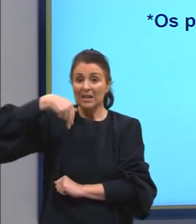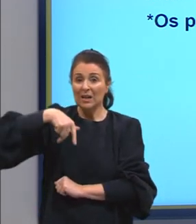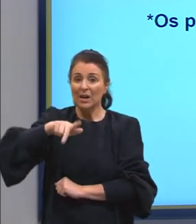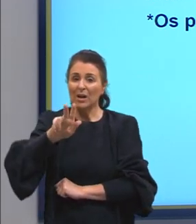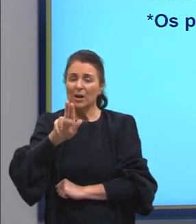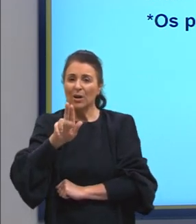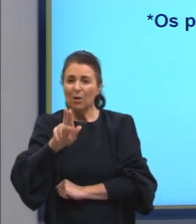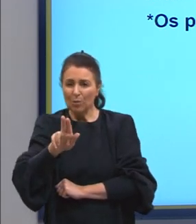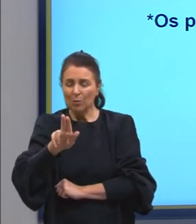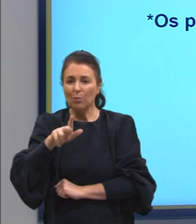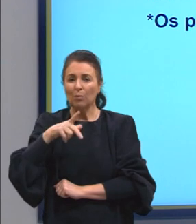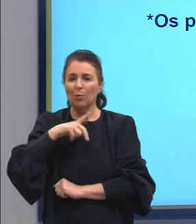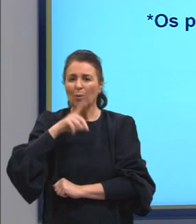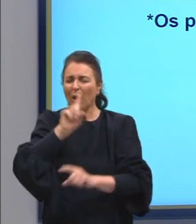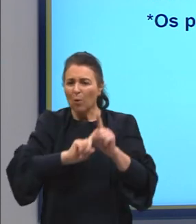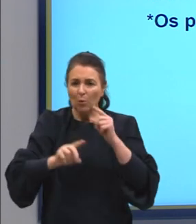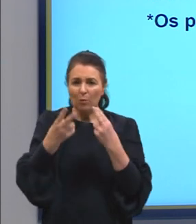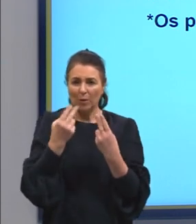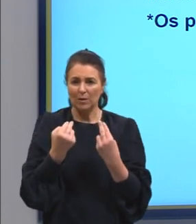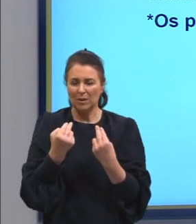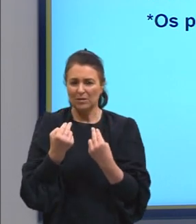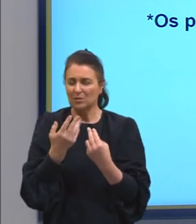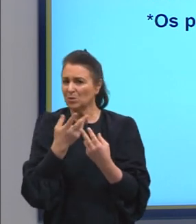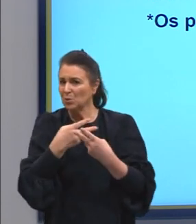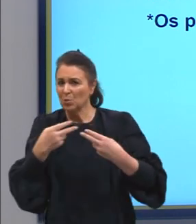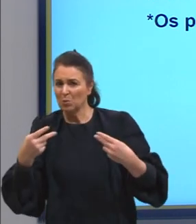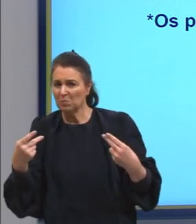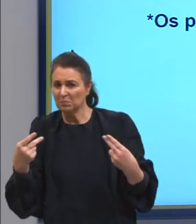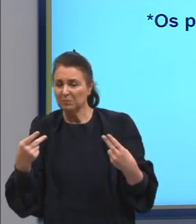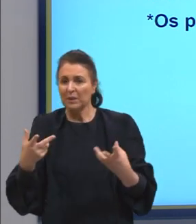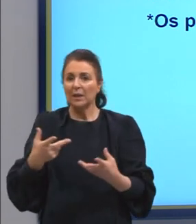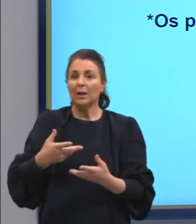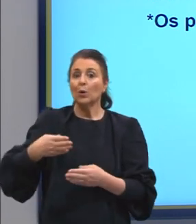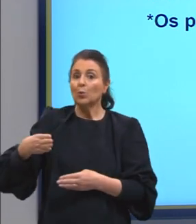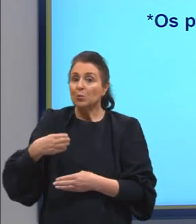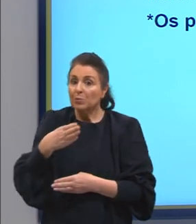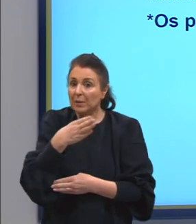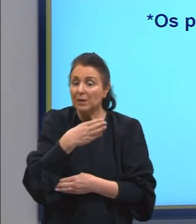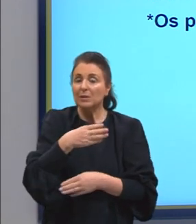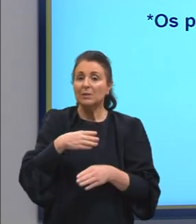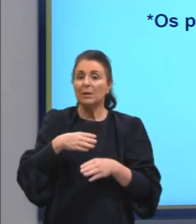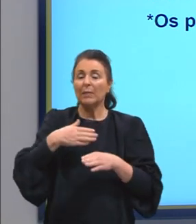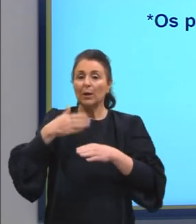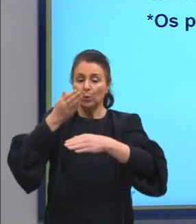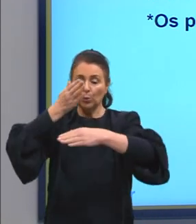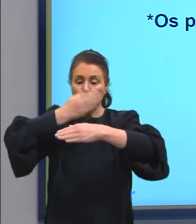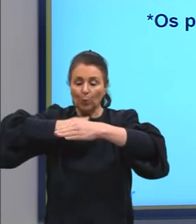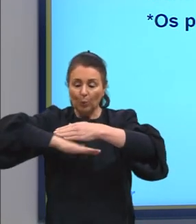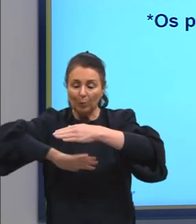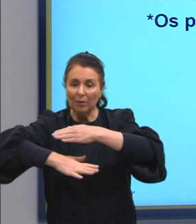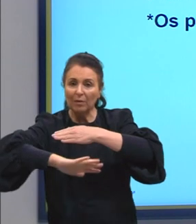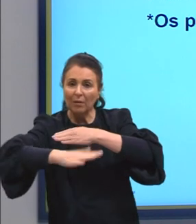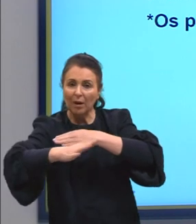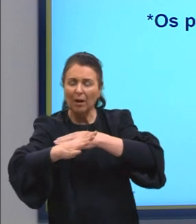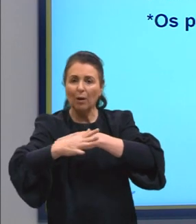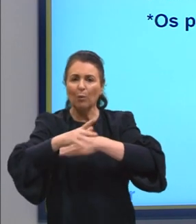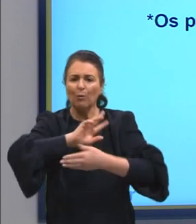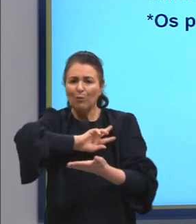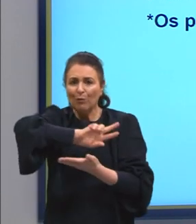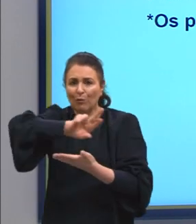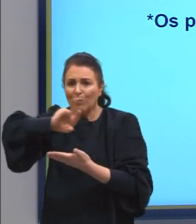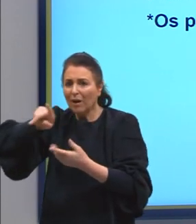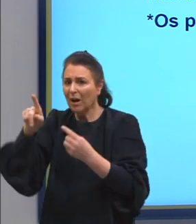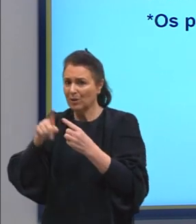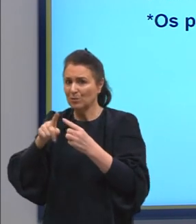culinária. Os peixes, é claro, né? Os peixes do Pantanal, pintado, pacu, dourado, entre outros, que